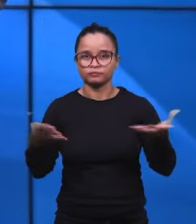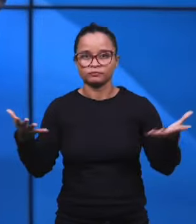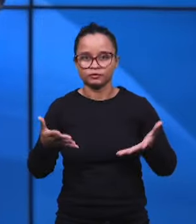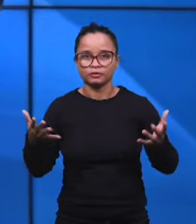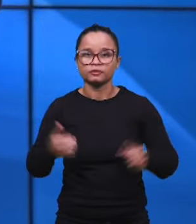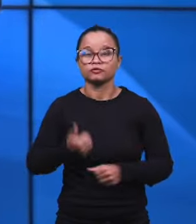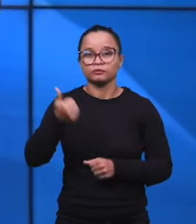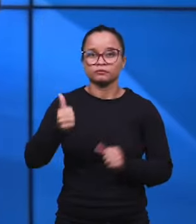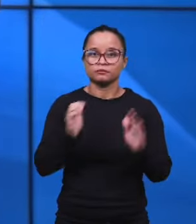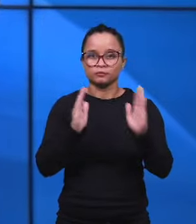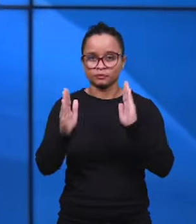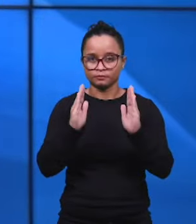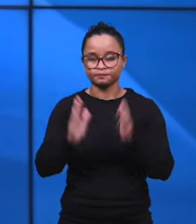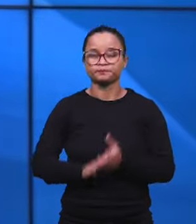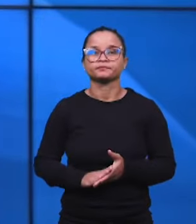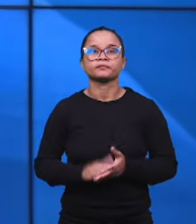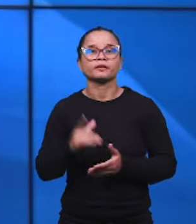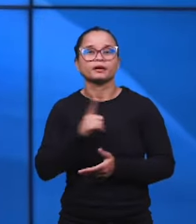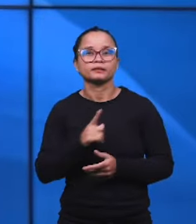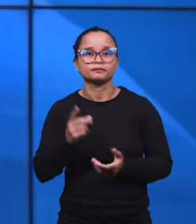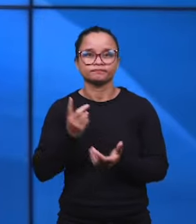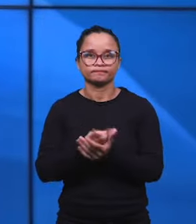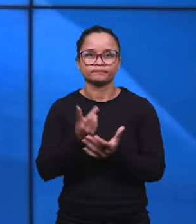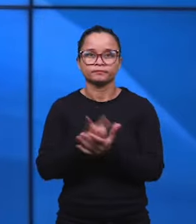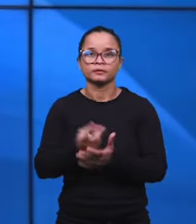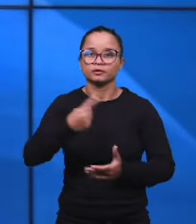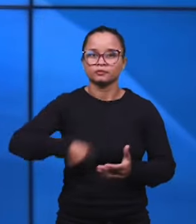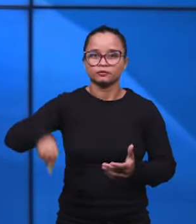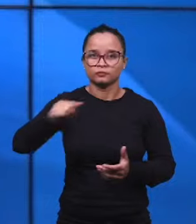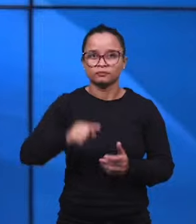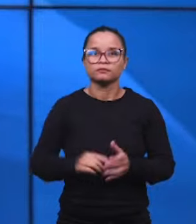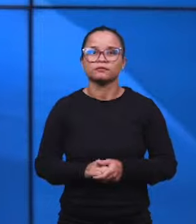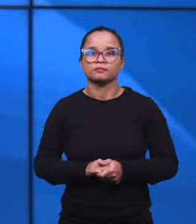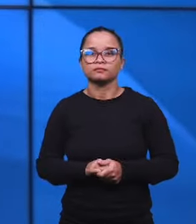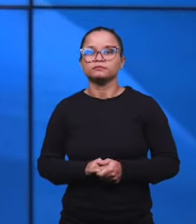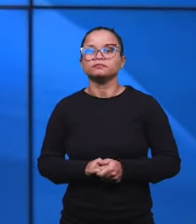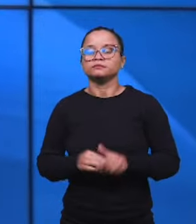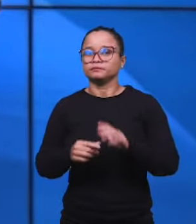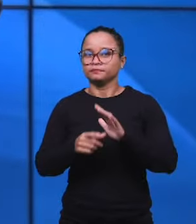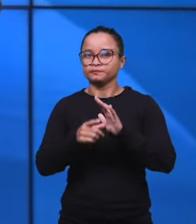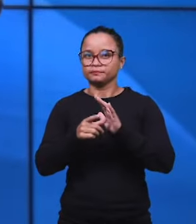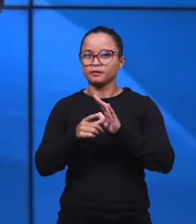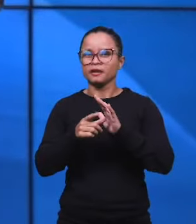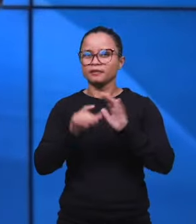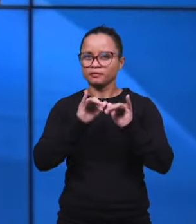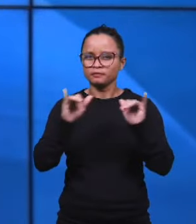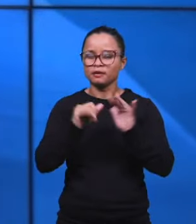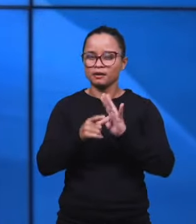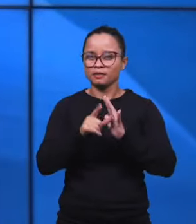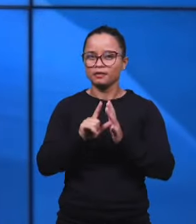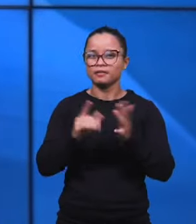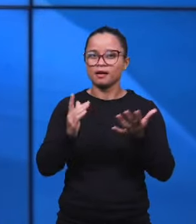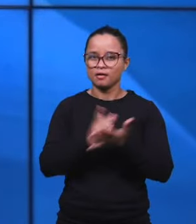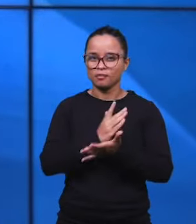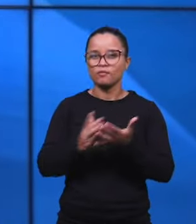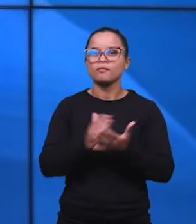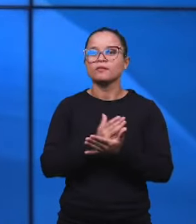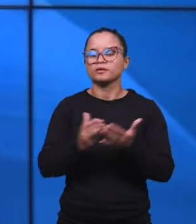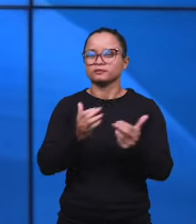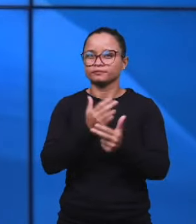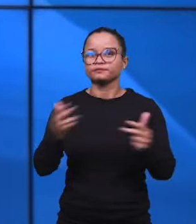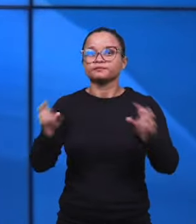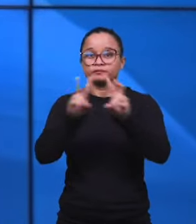e a nossa primeira parte consiste sempre em nós anteciparmos algumas partes do assunto da Escola Bíblica